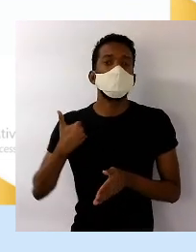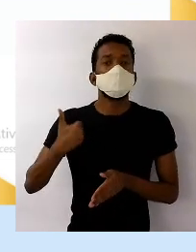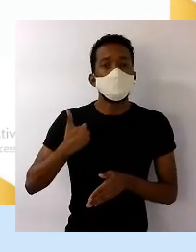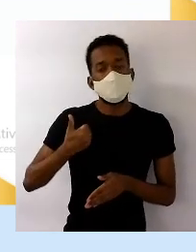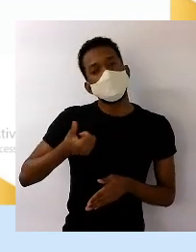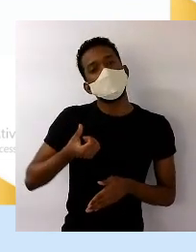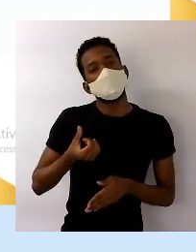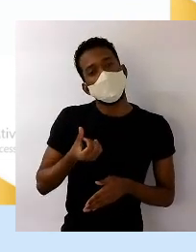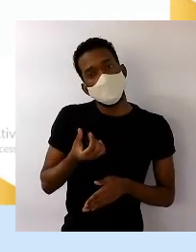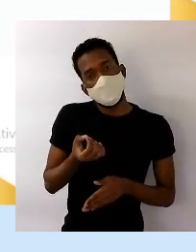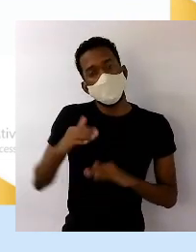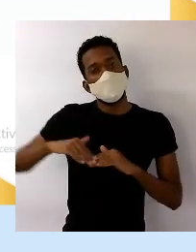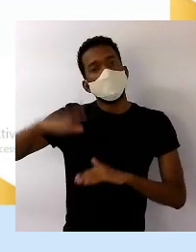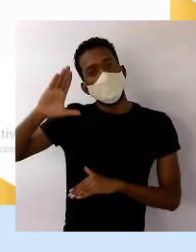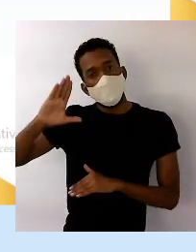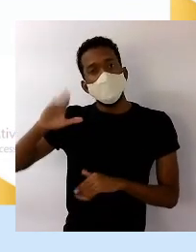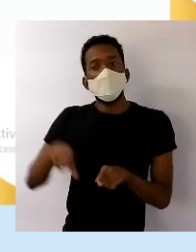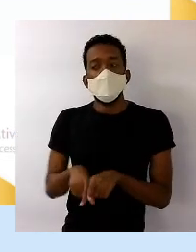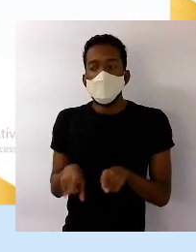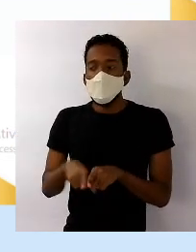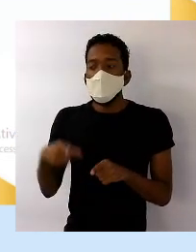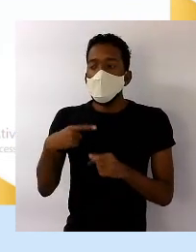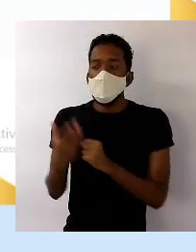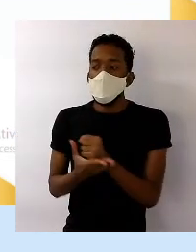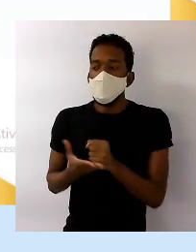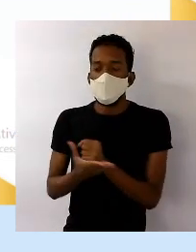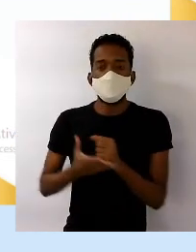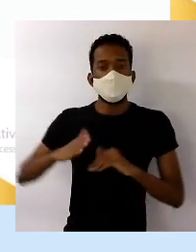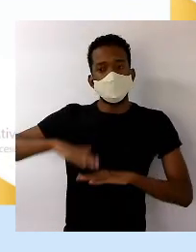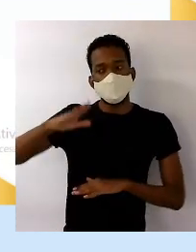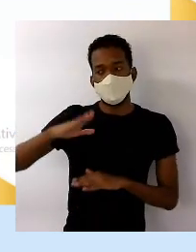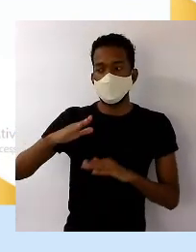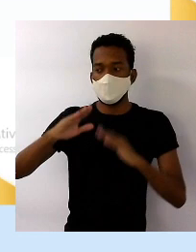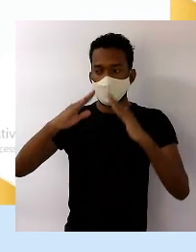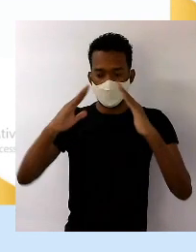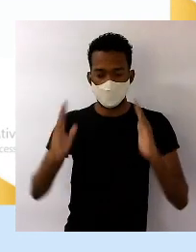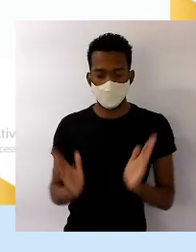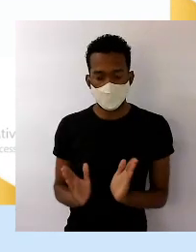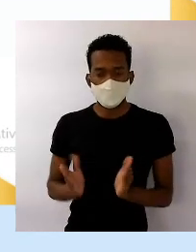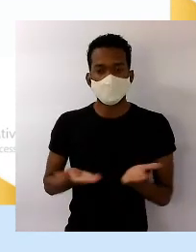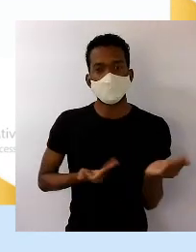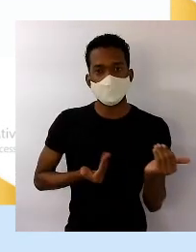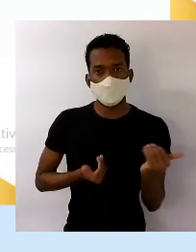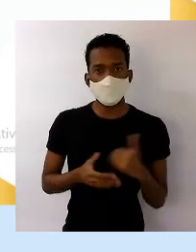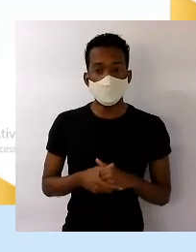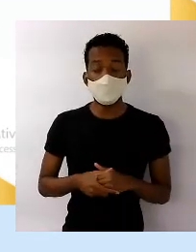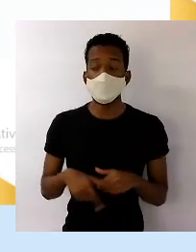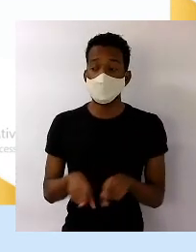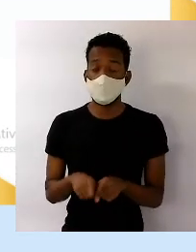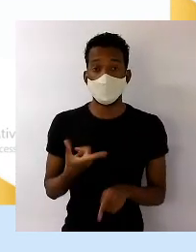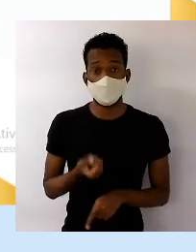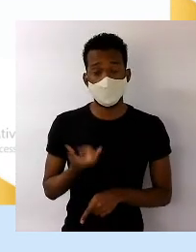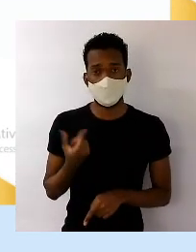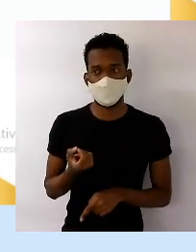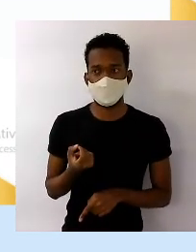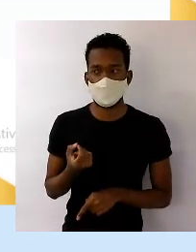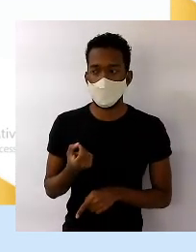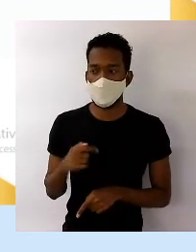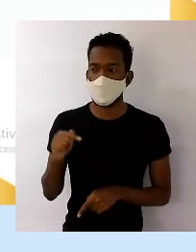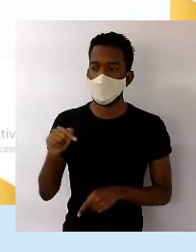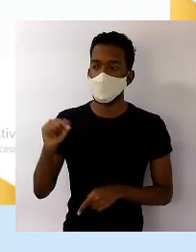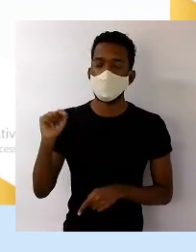para cima. E mais do que também a base, que é dos jovens. Em 2020, a pirâmide brasileira já